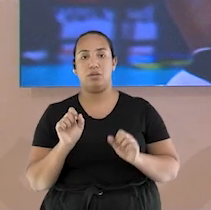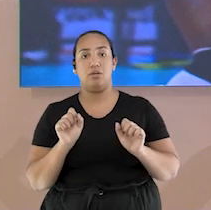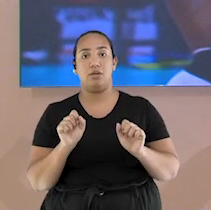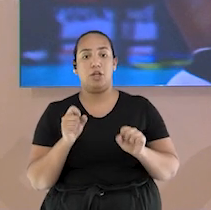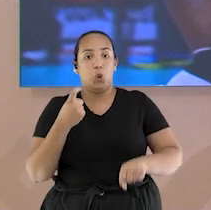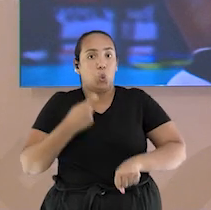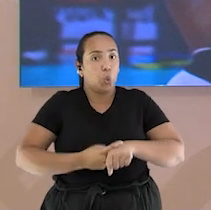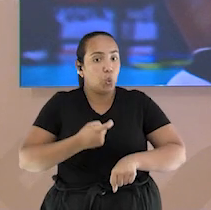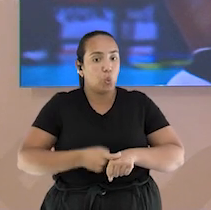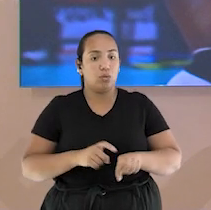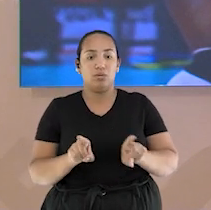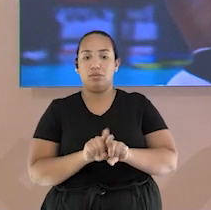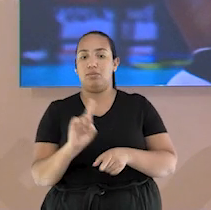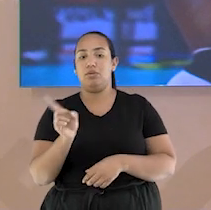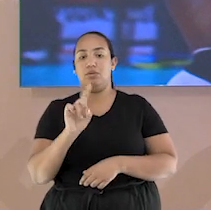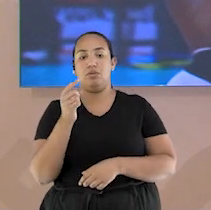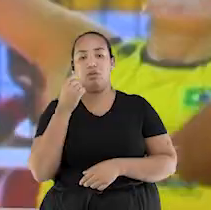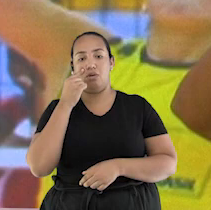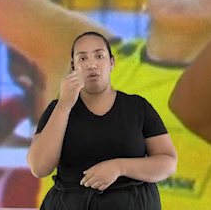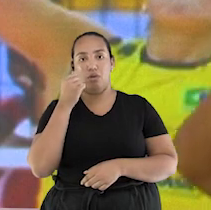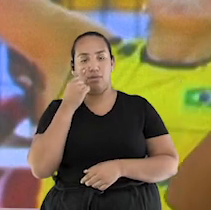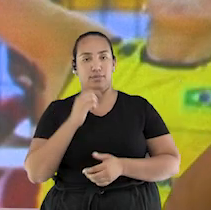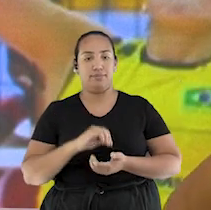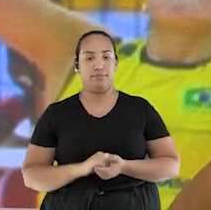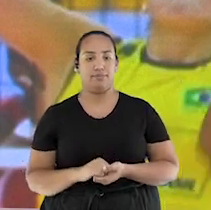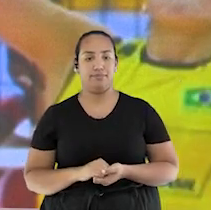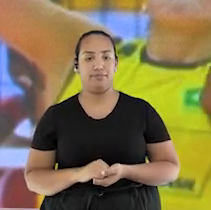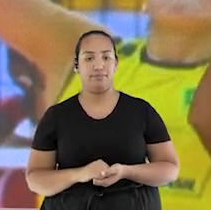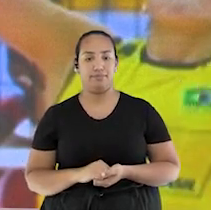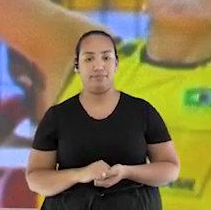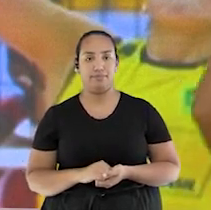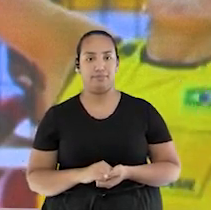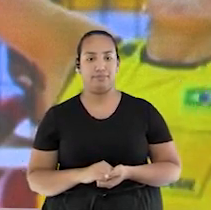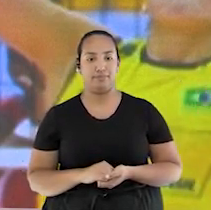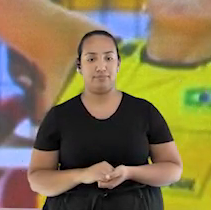e nem pode ser muito rígida. Então, a mão tem que ser...